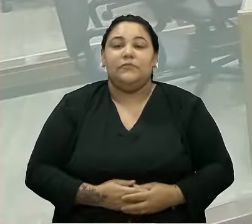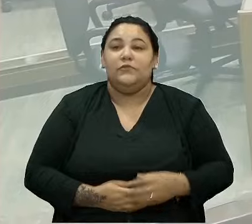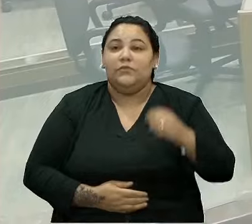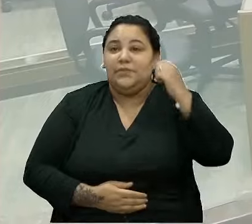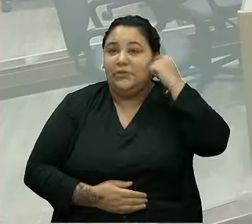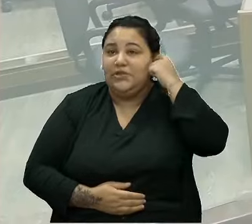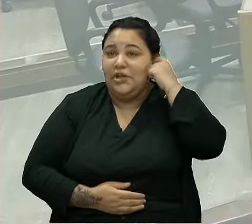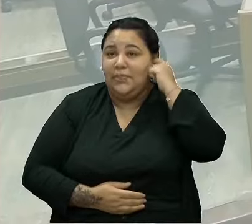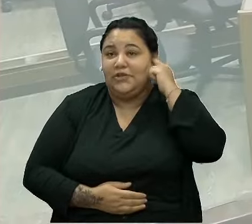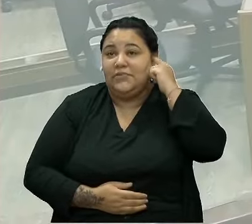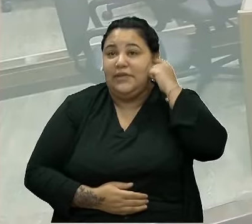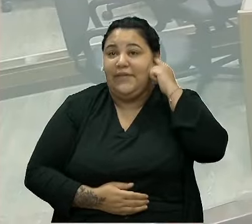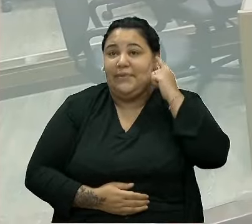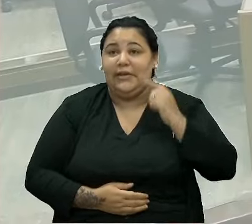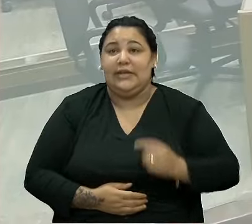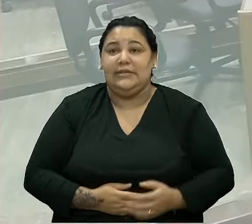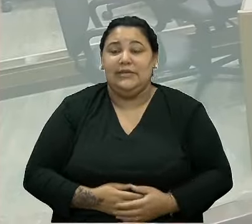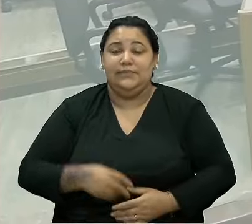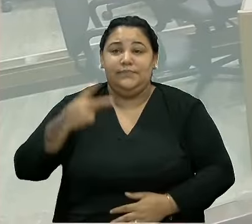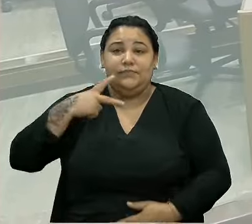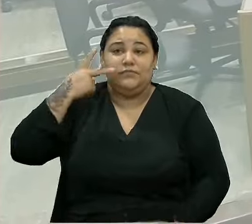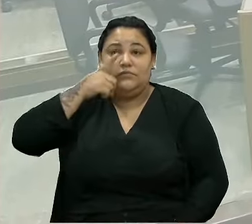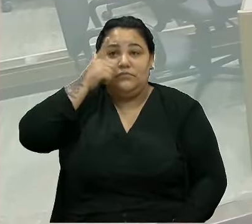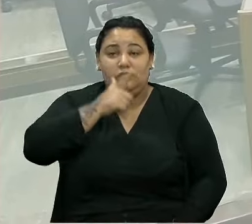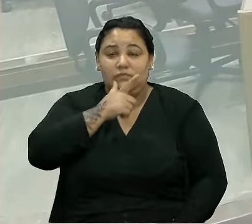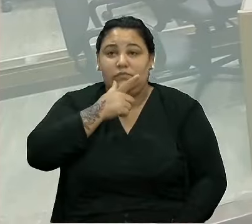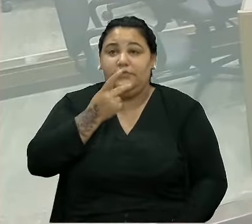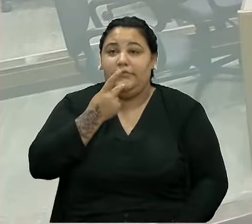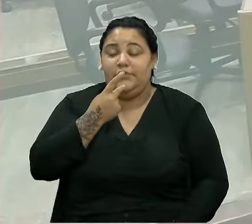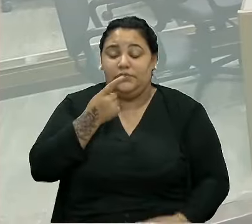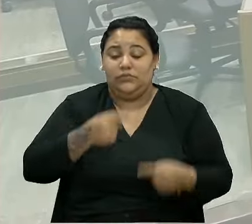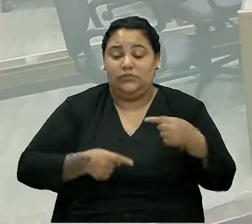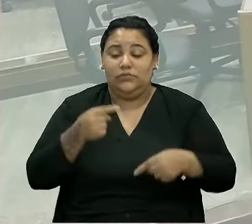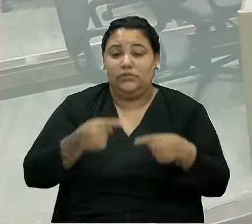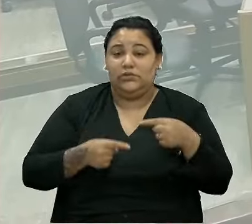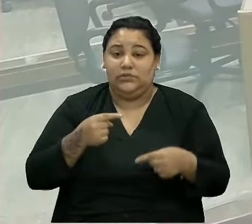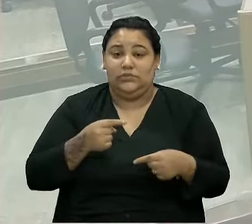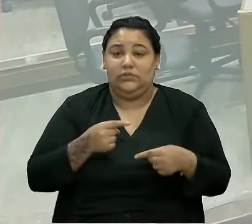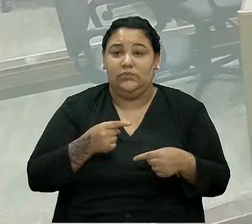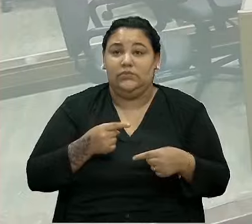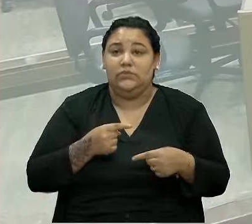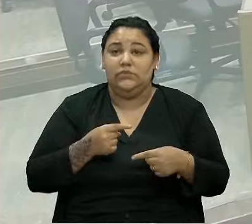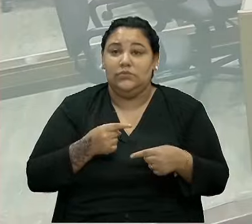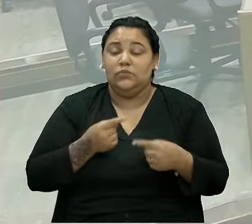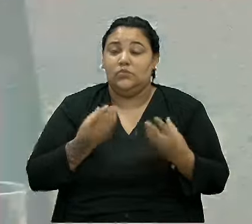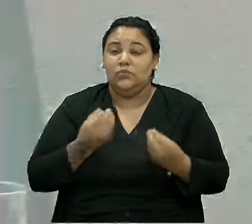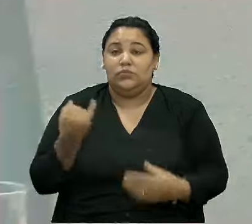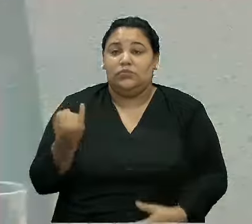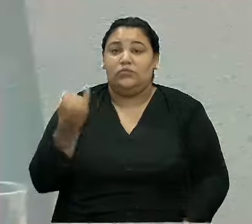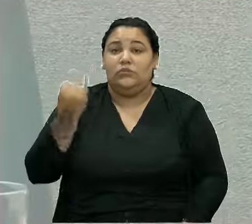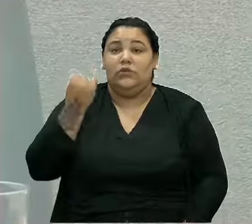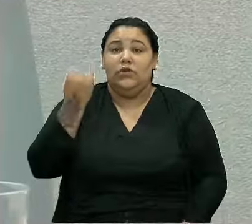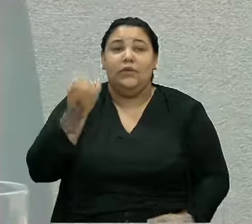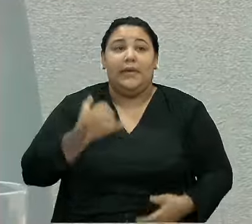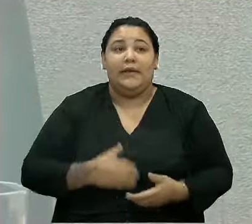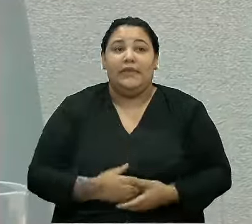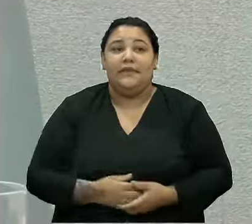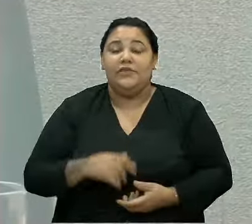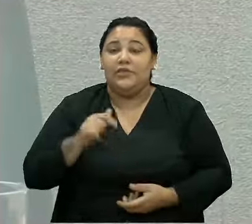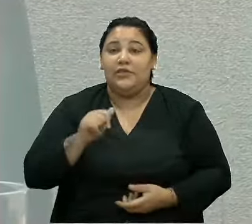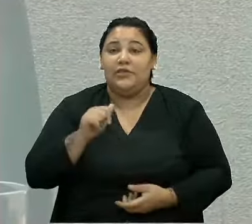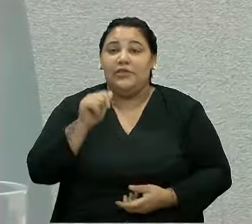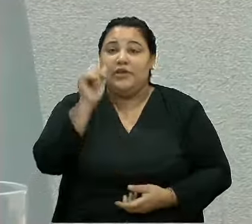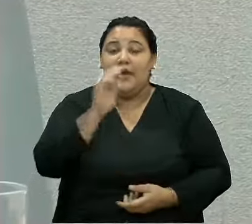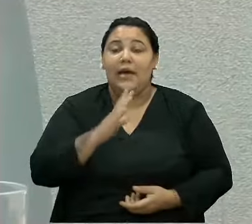Vereador Lucas, o senhor traz a baila aqui uma discussão muito importante, uma discussão que é a nível nacional,